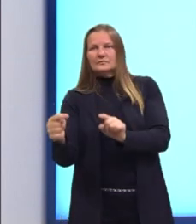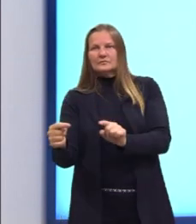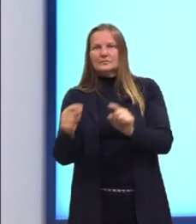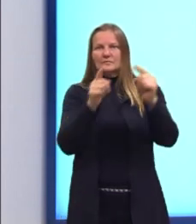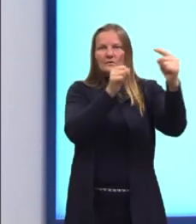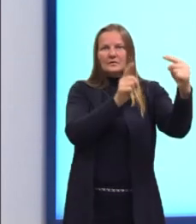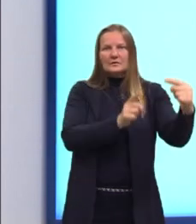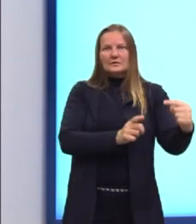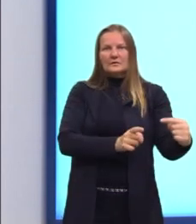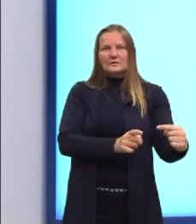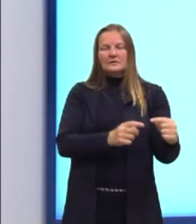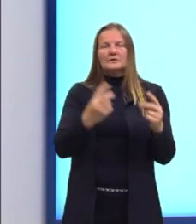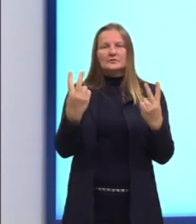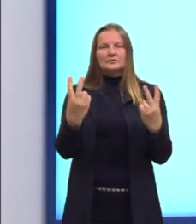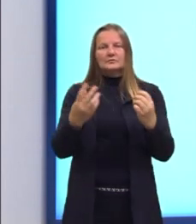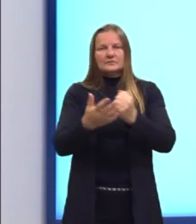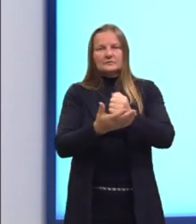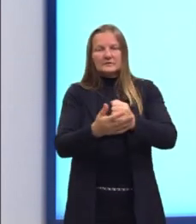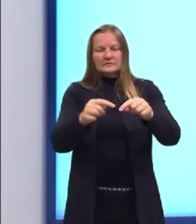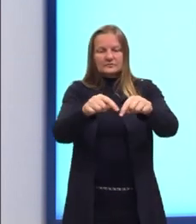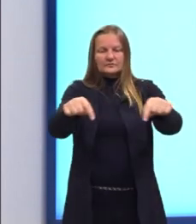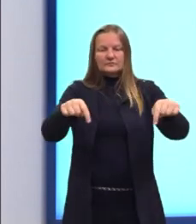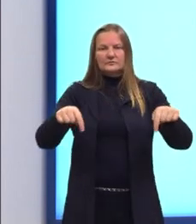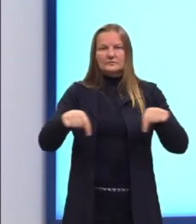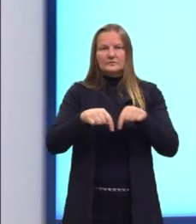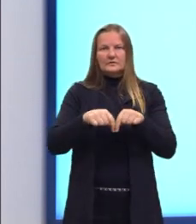bases formadas por quadrados.